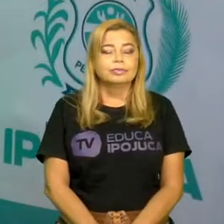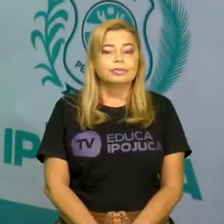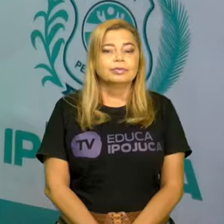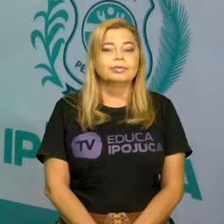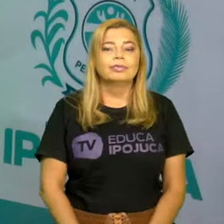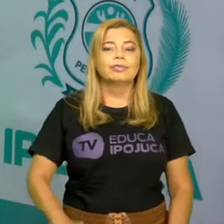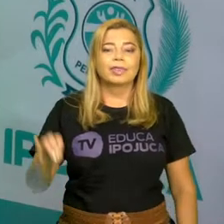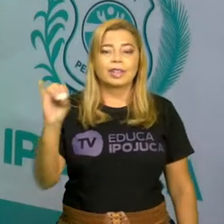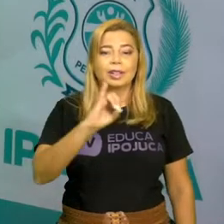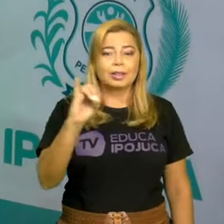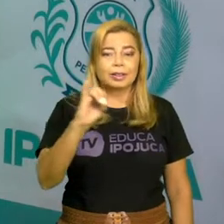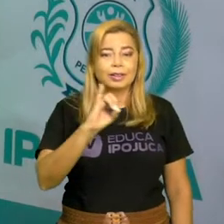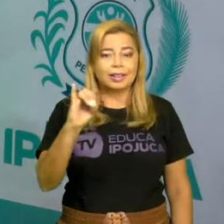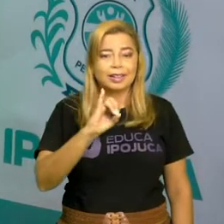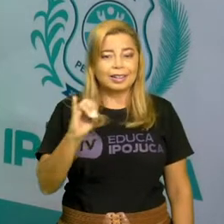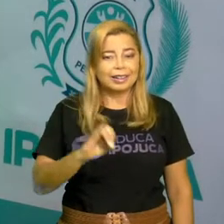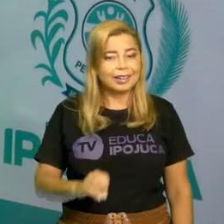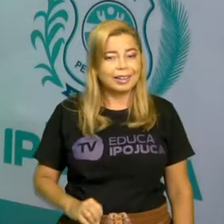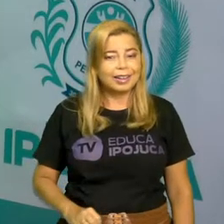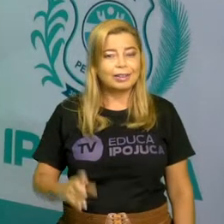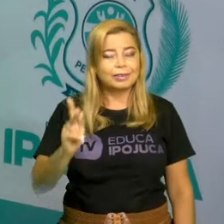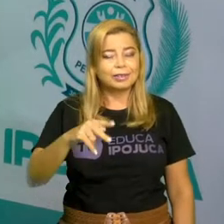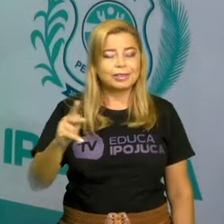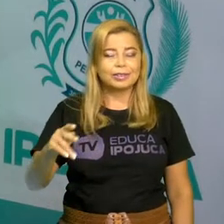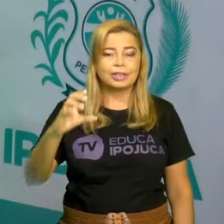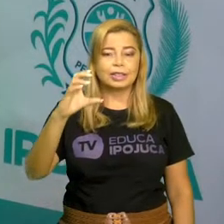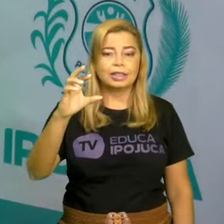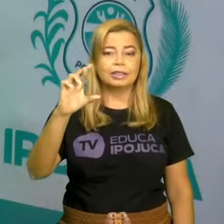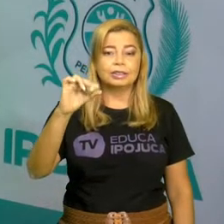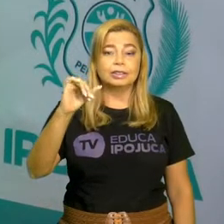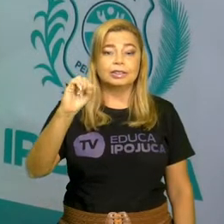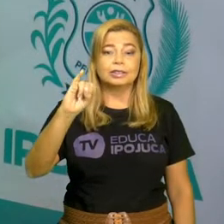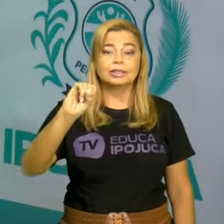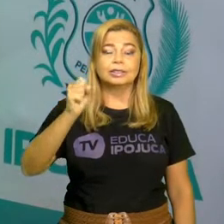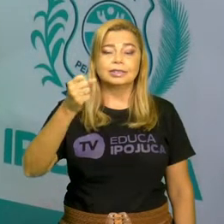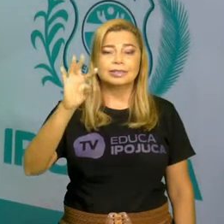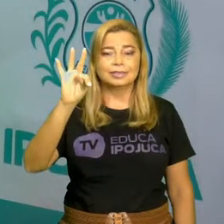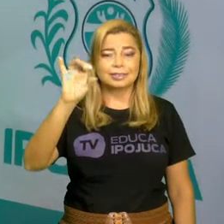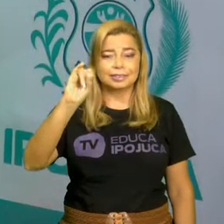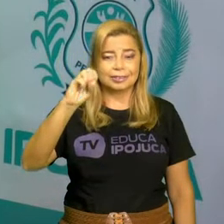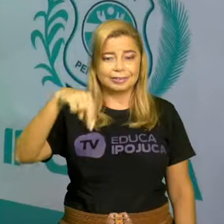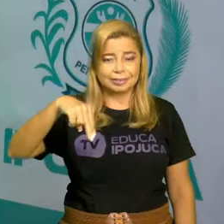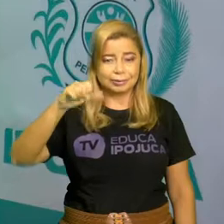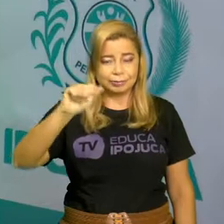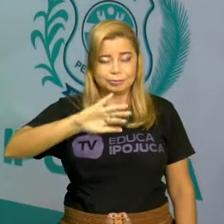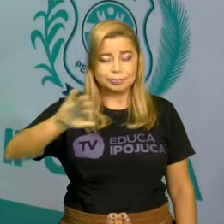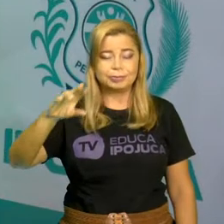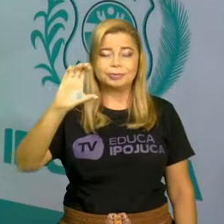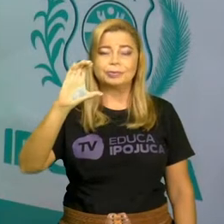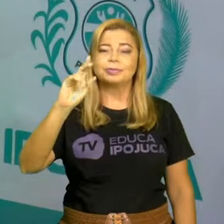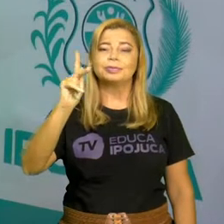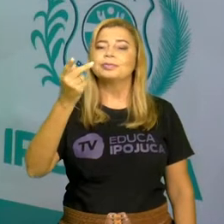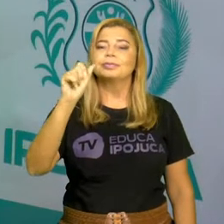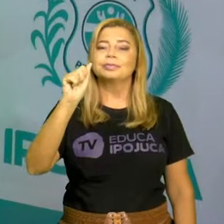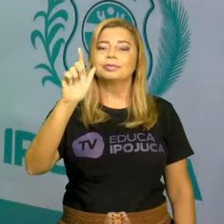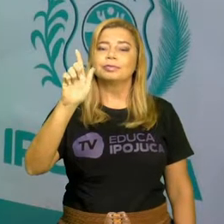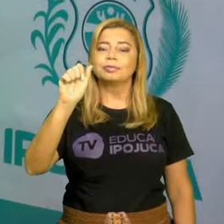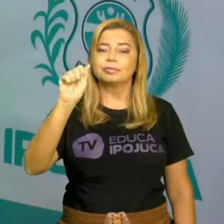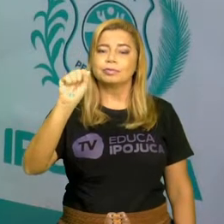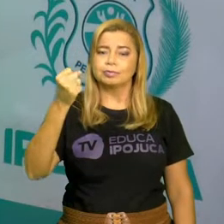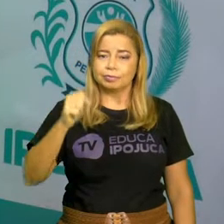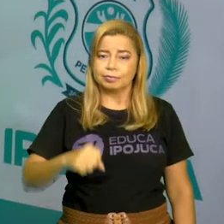Olá, meu nome é Cristina Chagas, sou professora do quarto ano e hoje nós vamos ter nossa aula de língua